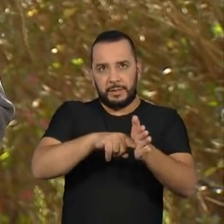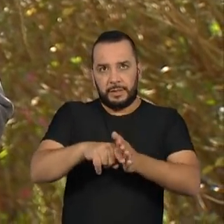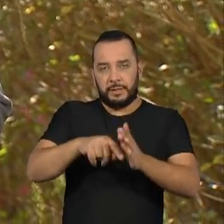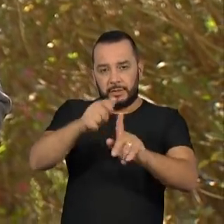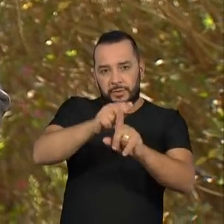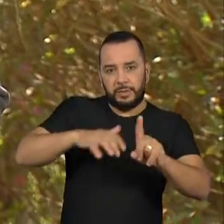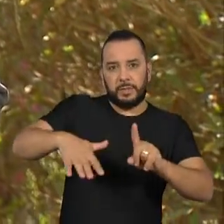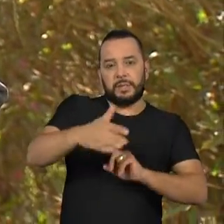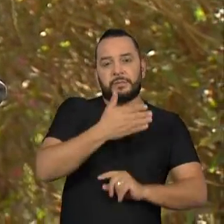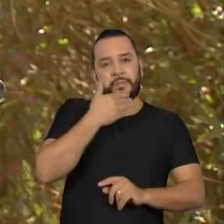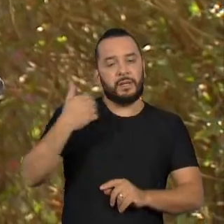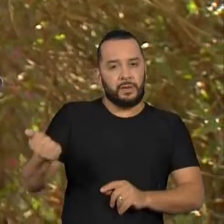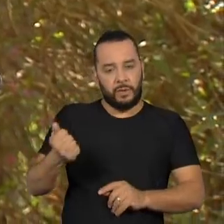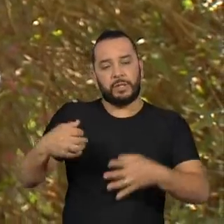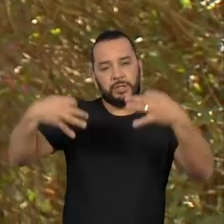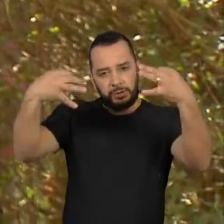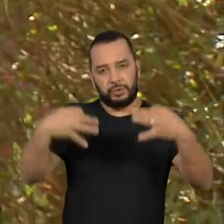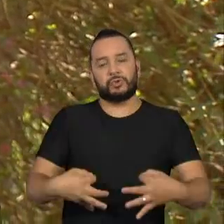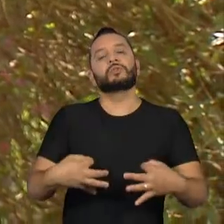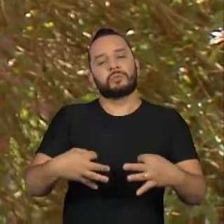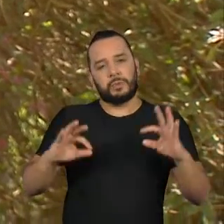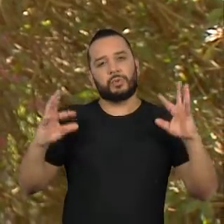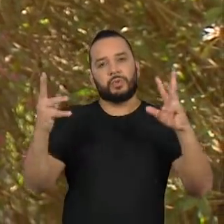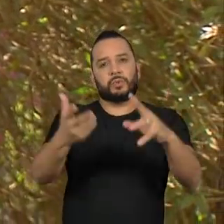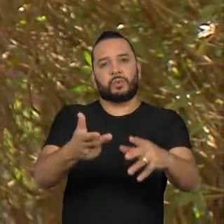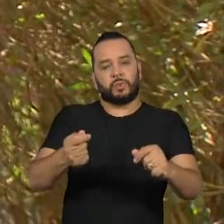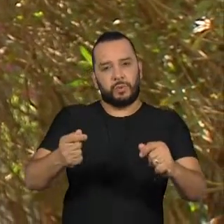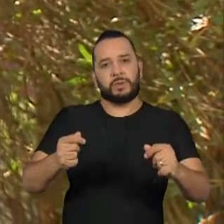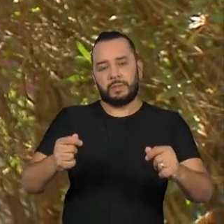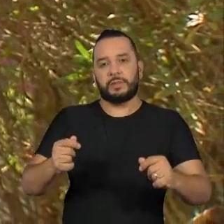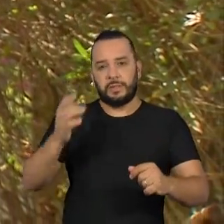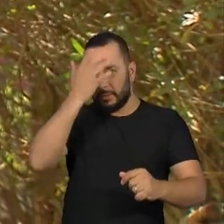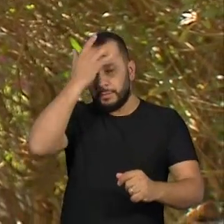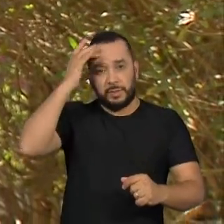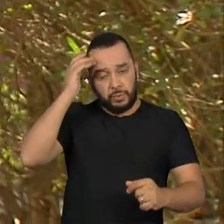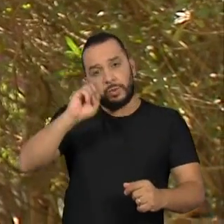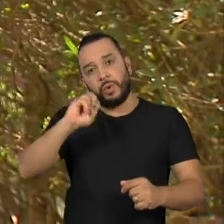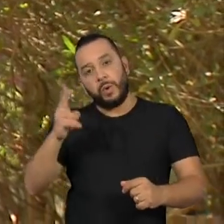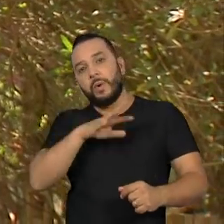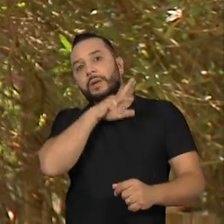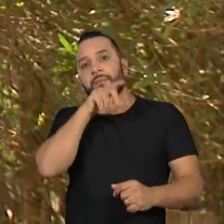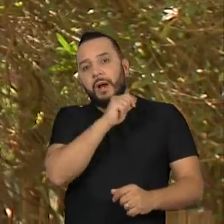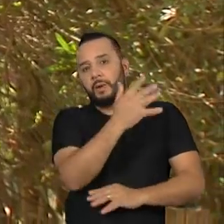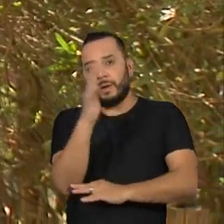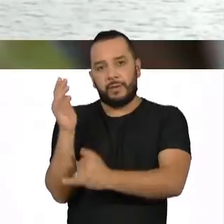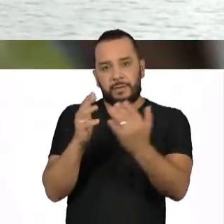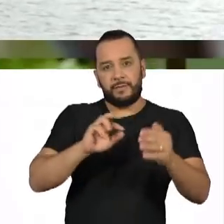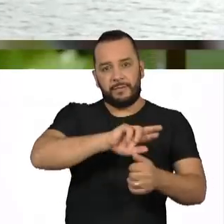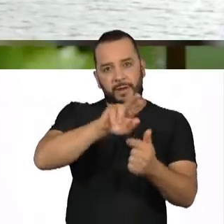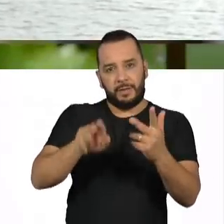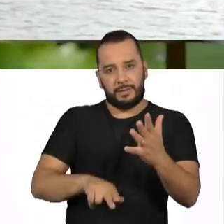um mundo melhor e mais digno para todas as formas de vida. Até lá!